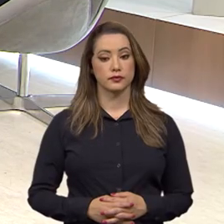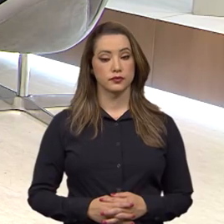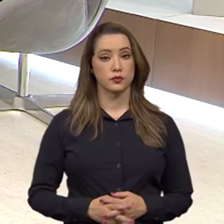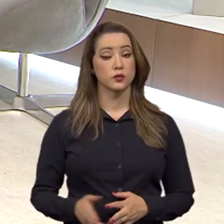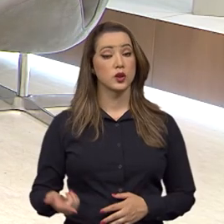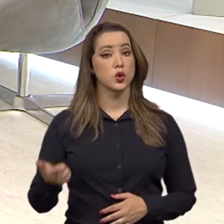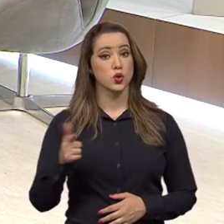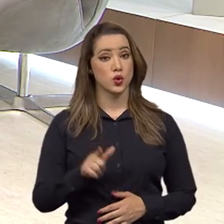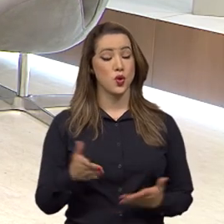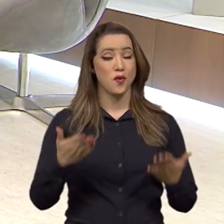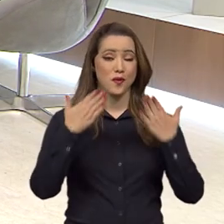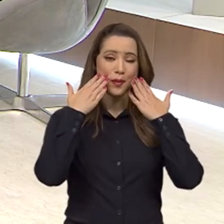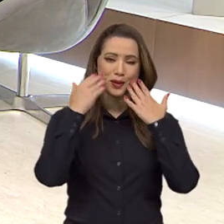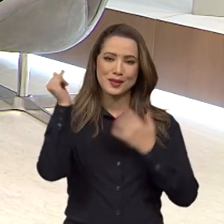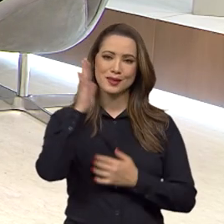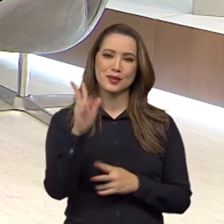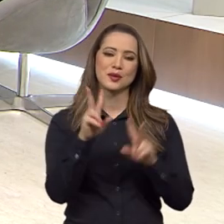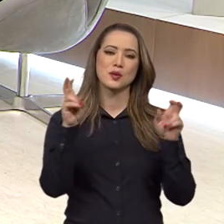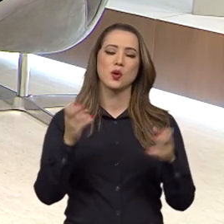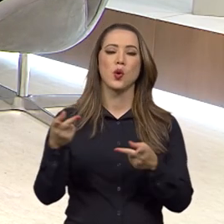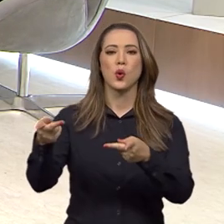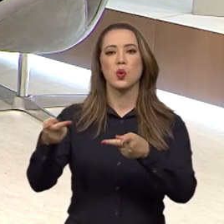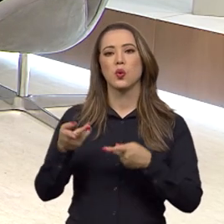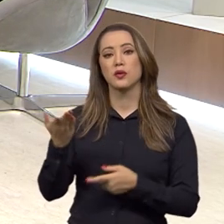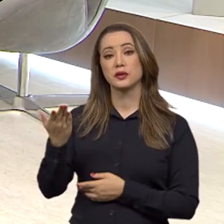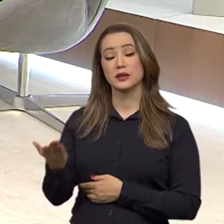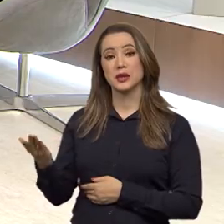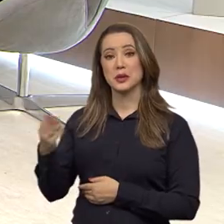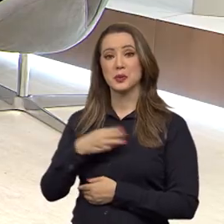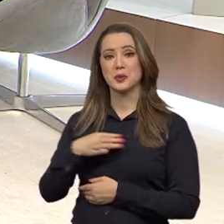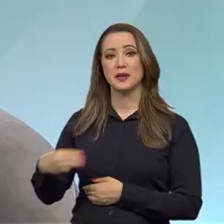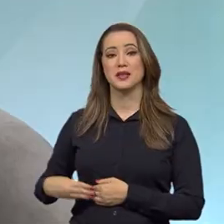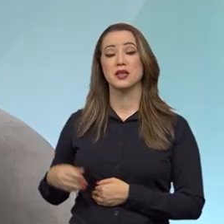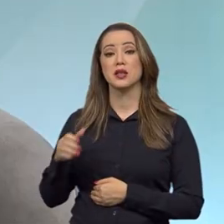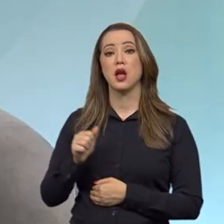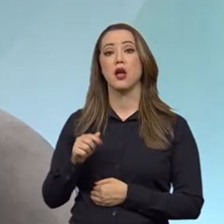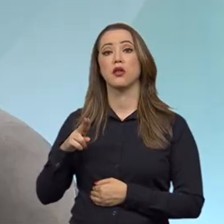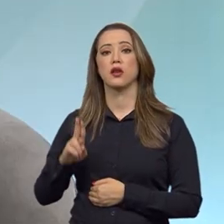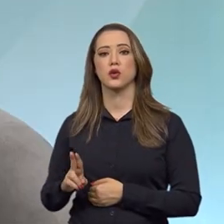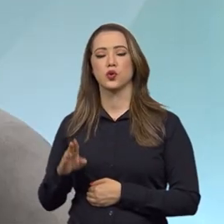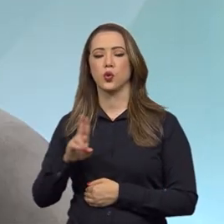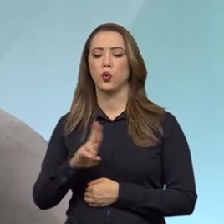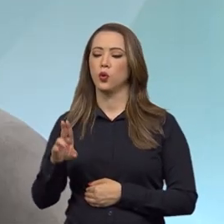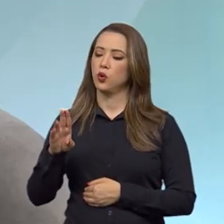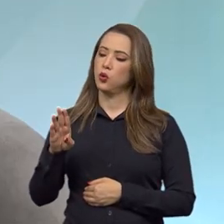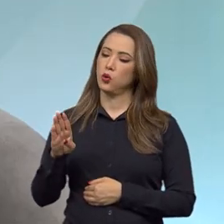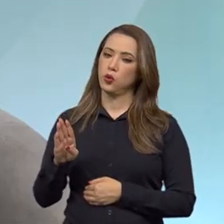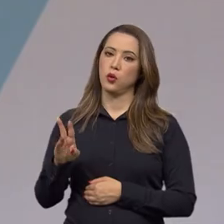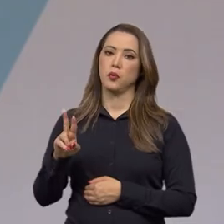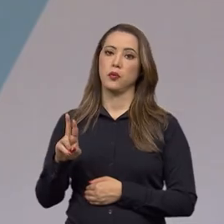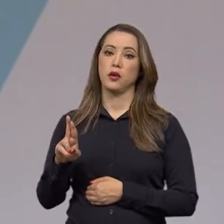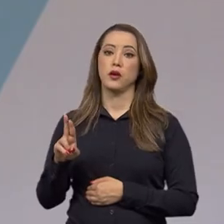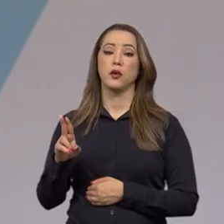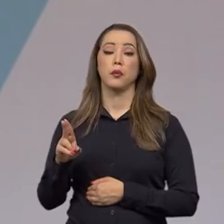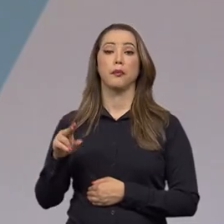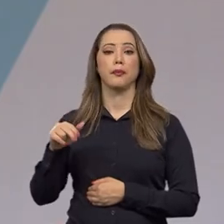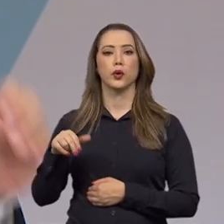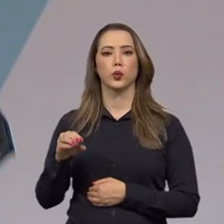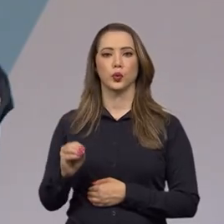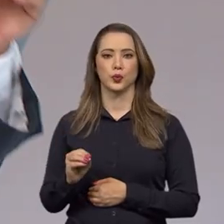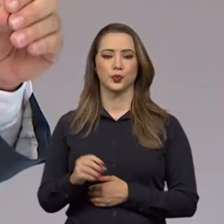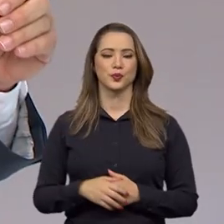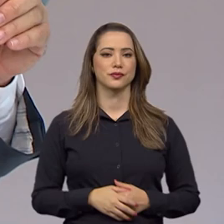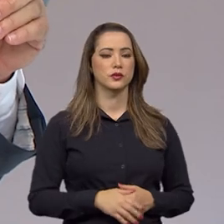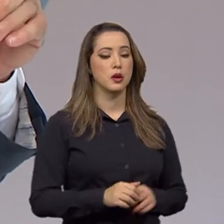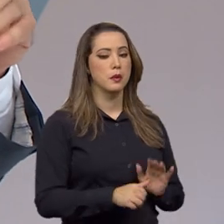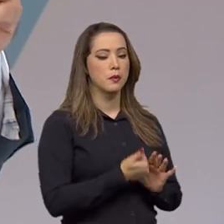De volta com o Brasil em Pauta, o convidado é o ministro da Advocacia-Geral da União, Bruno Bianco. Ministro, no primeiro bloco o senhor falou desse